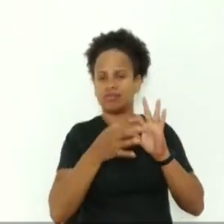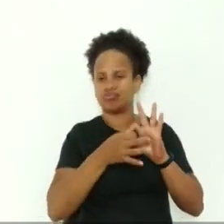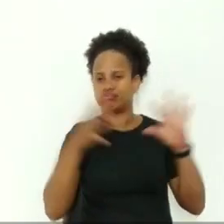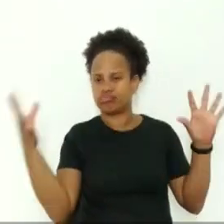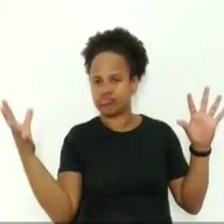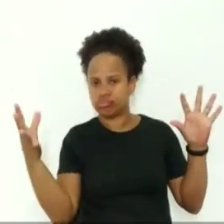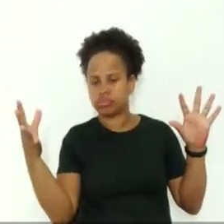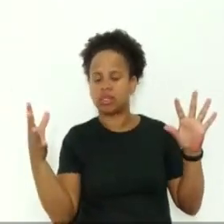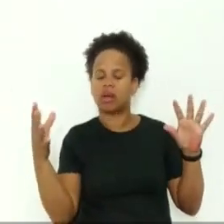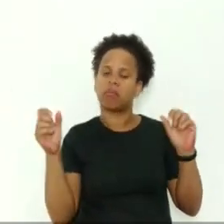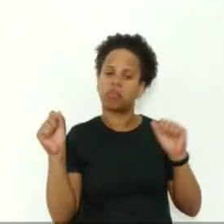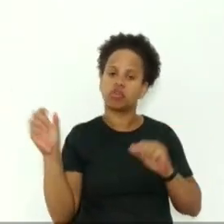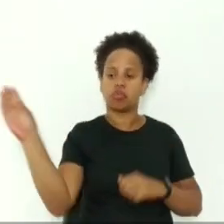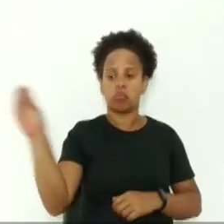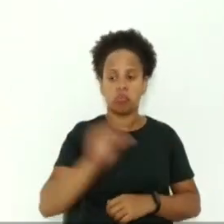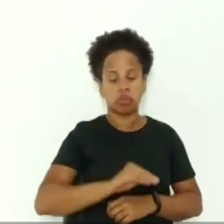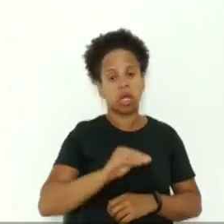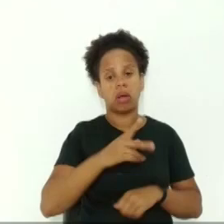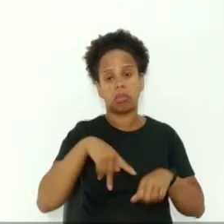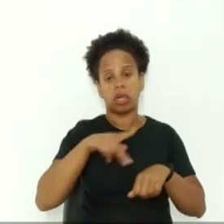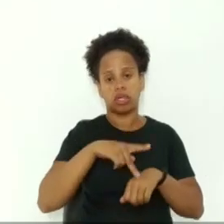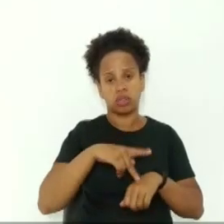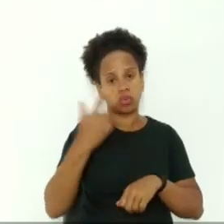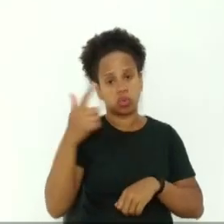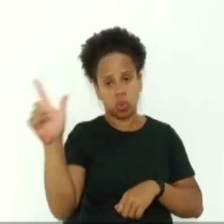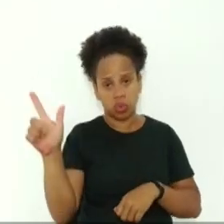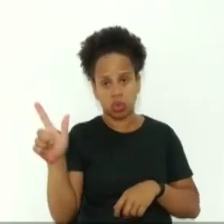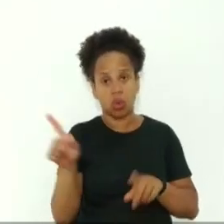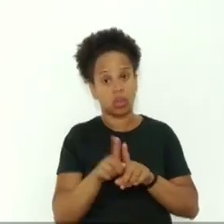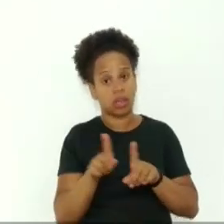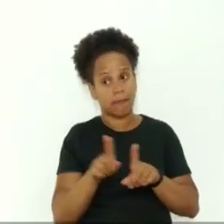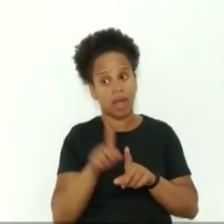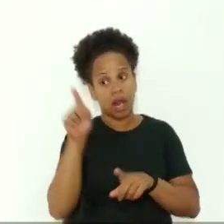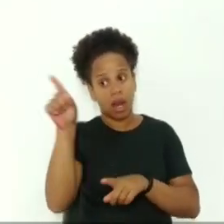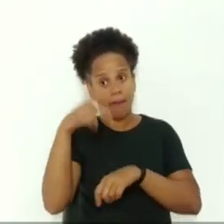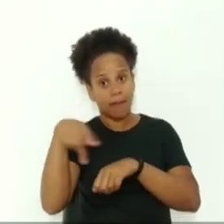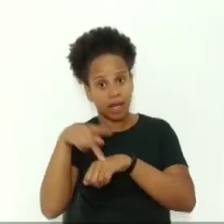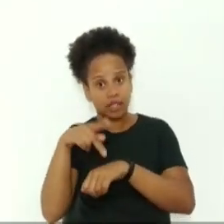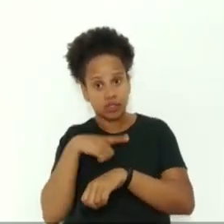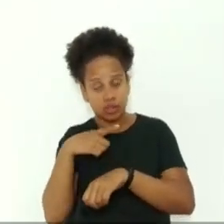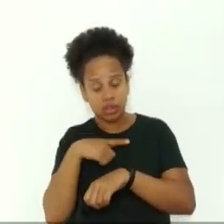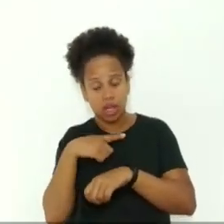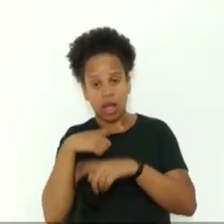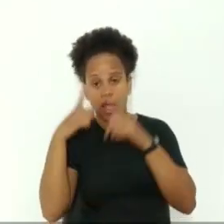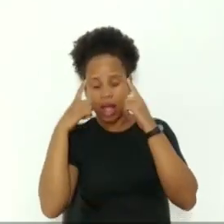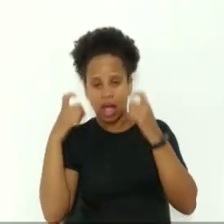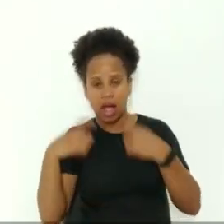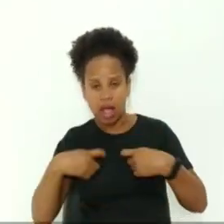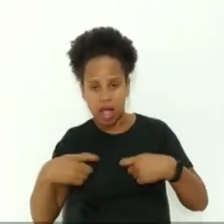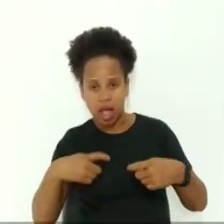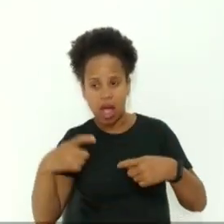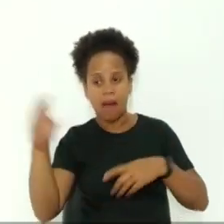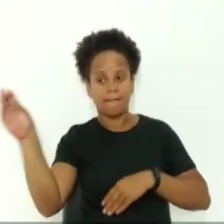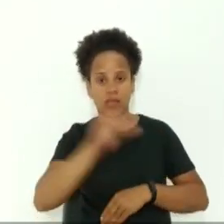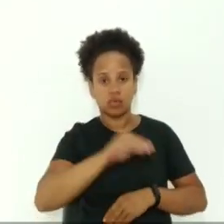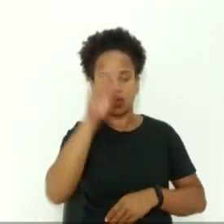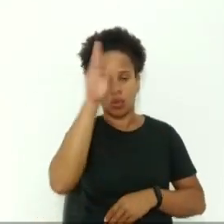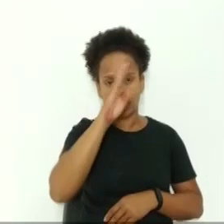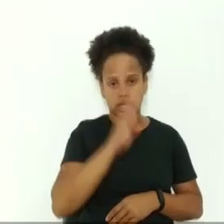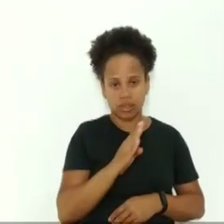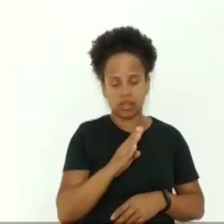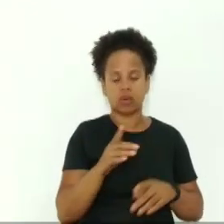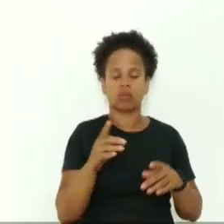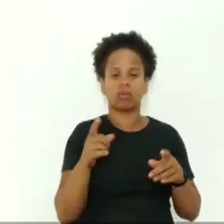imigração e refugiados que vivenciam desproteção social e ameaça à vida e família demandatária de